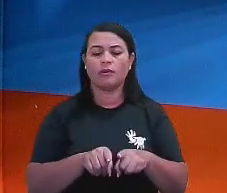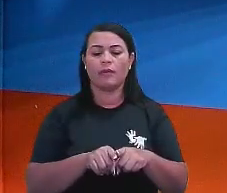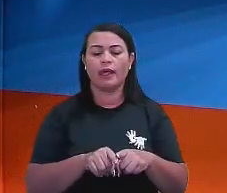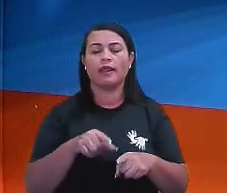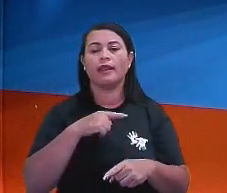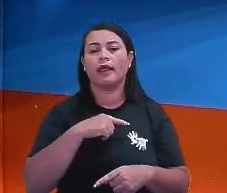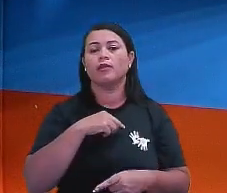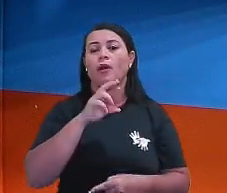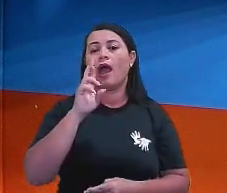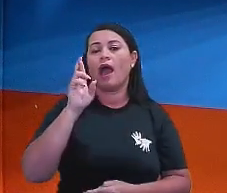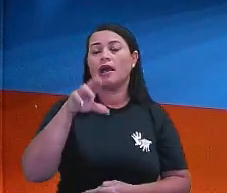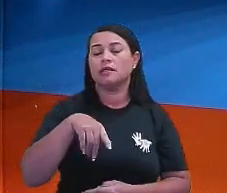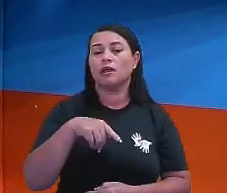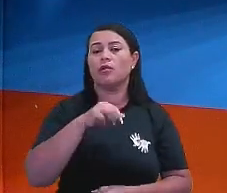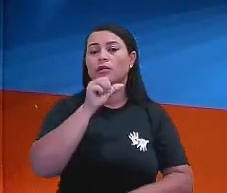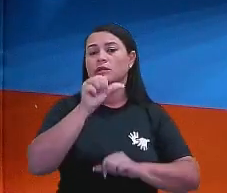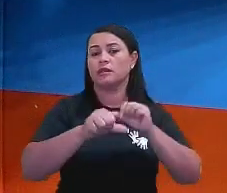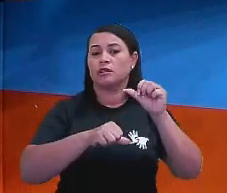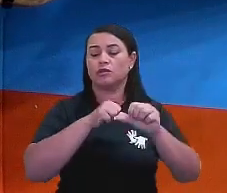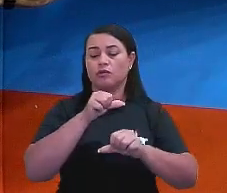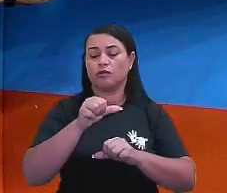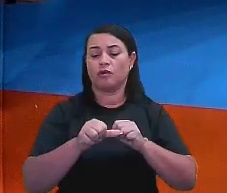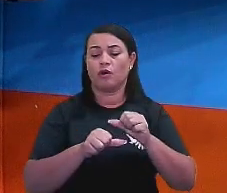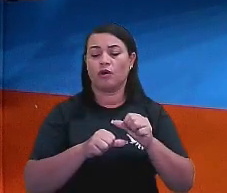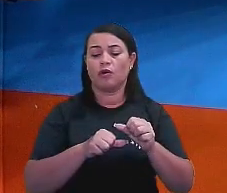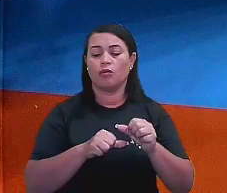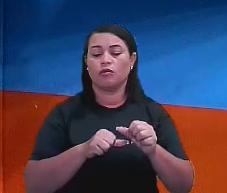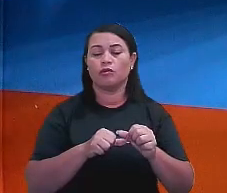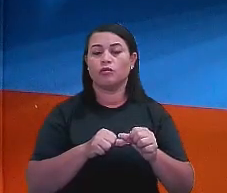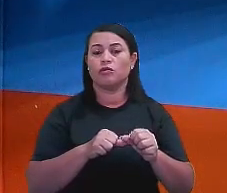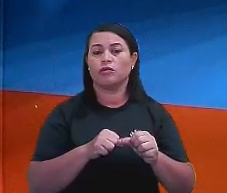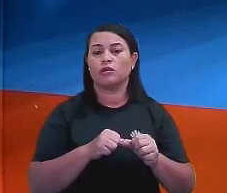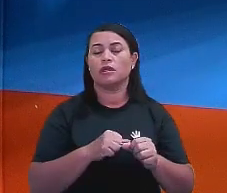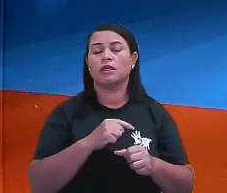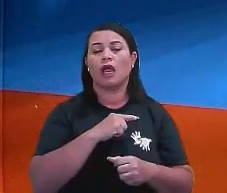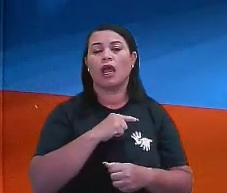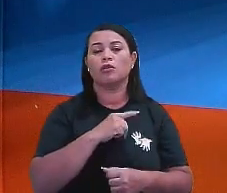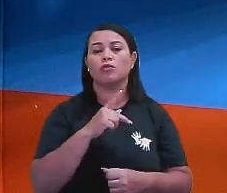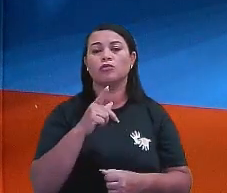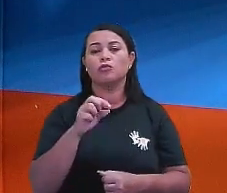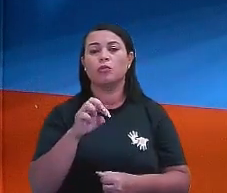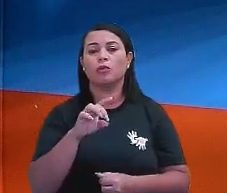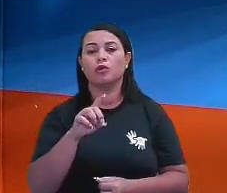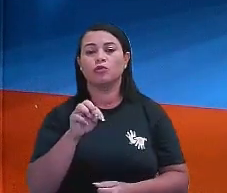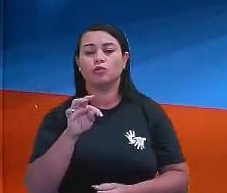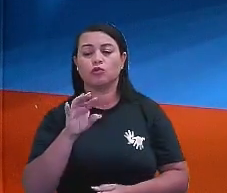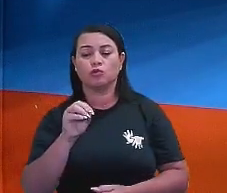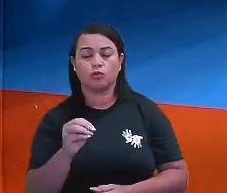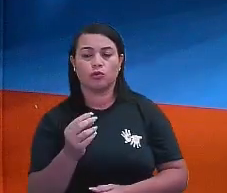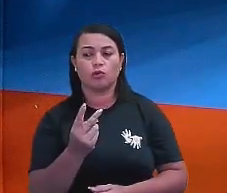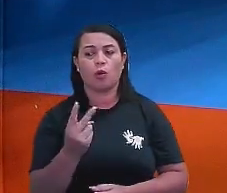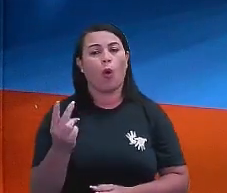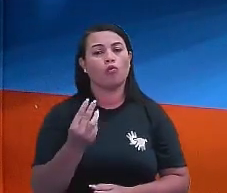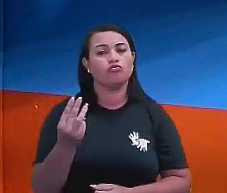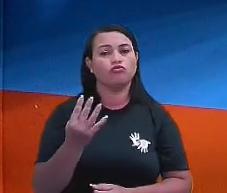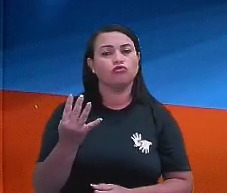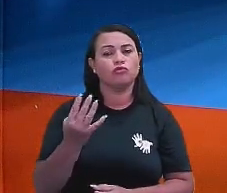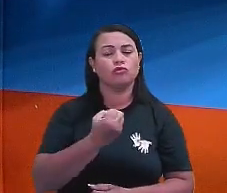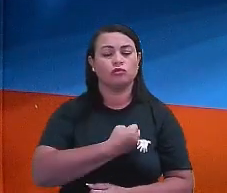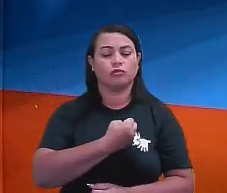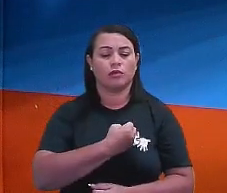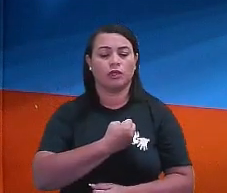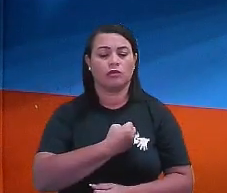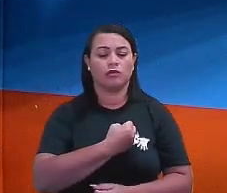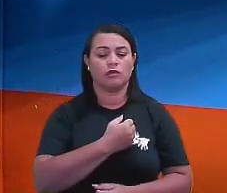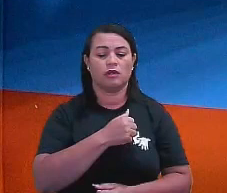da razão, eu transformo num produto entre esses números, né? E aí, que é que a gente vai fazer aqui,